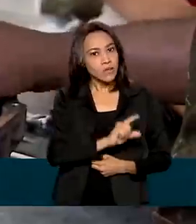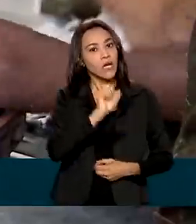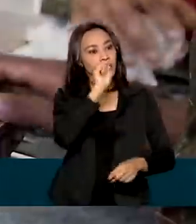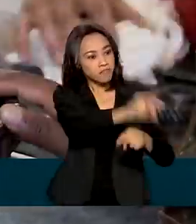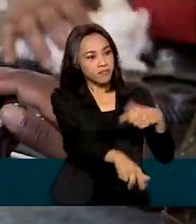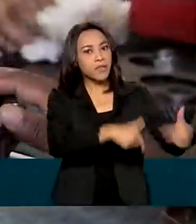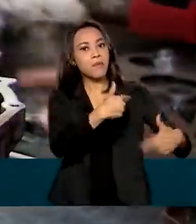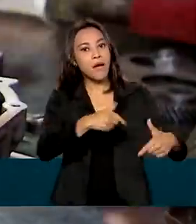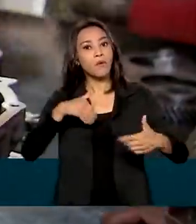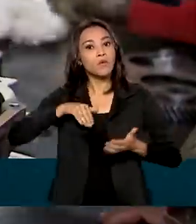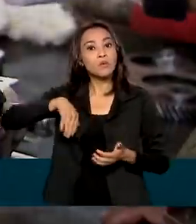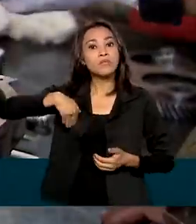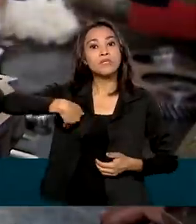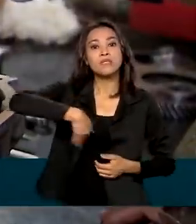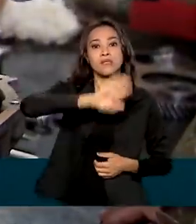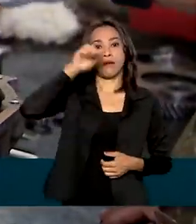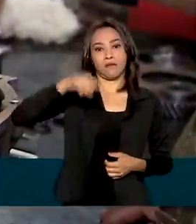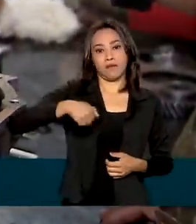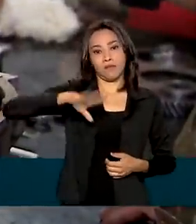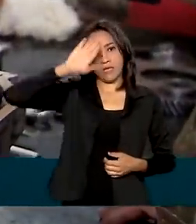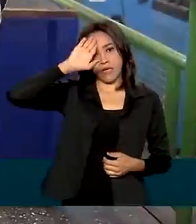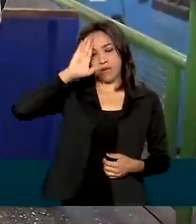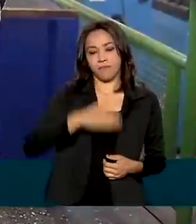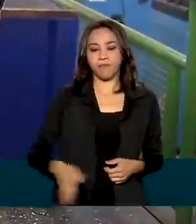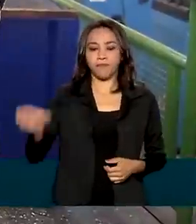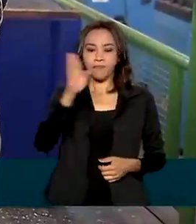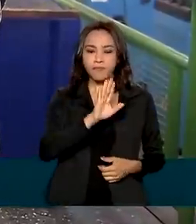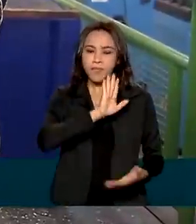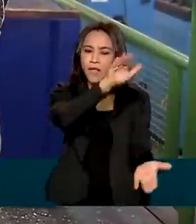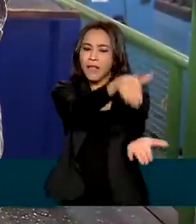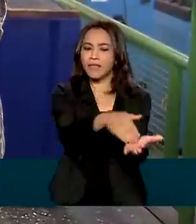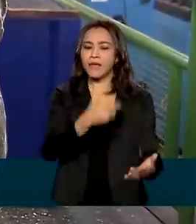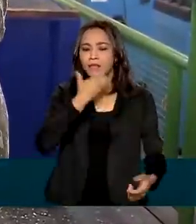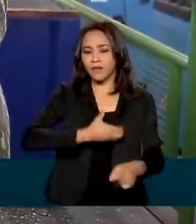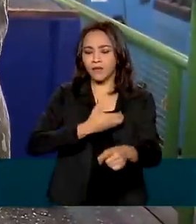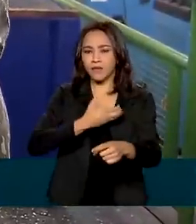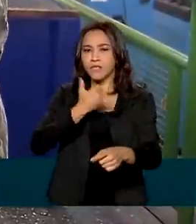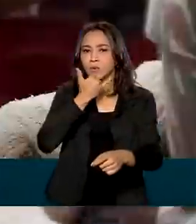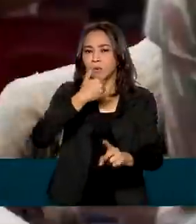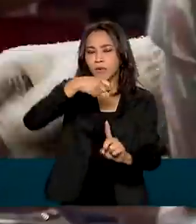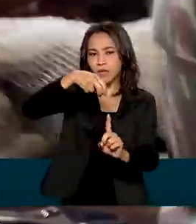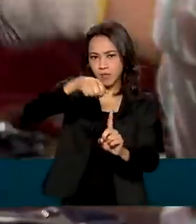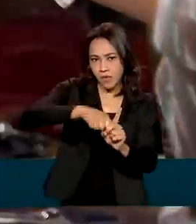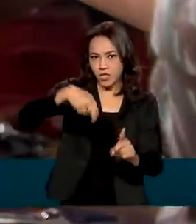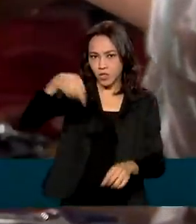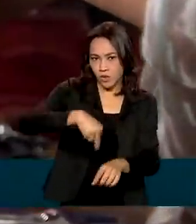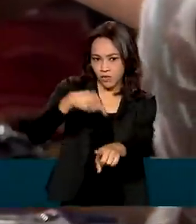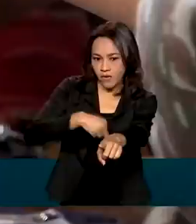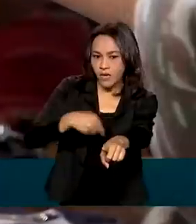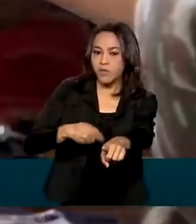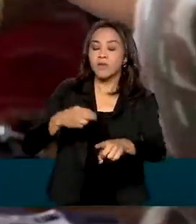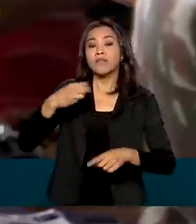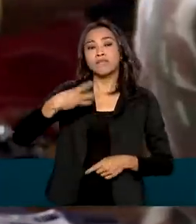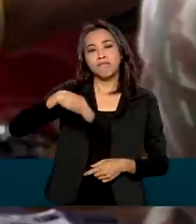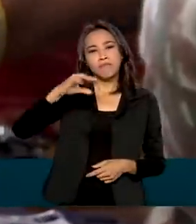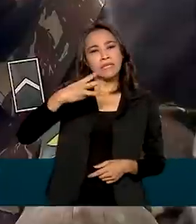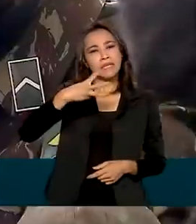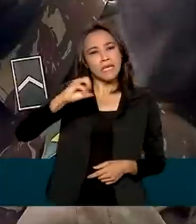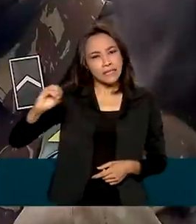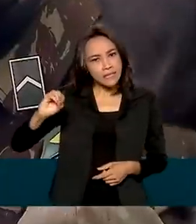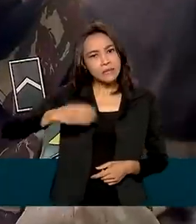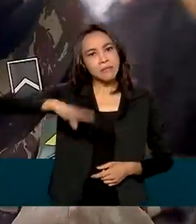Aqui no Distrito Federal, por exemplo, até novembro, cerca de 300 militares vão participar de forma